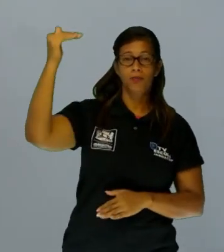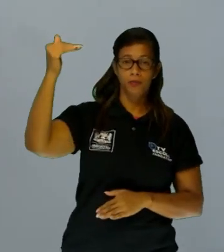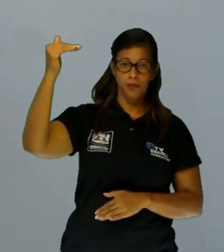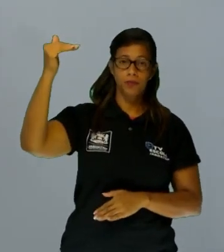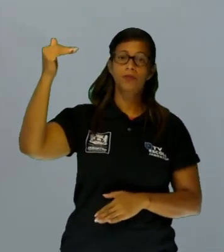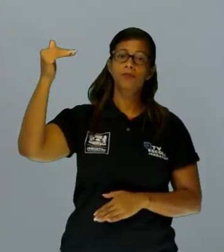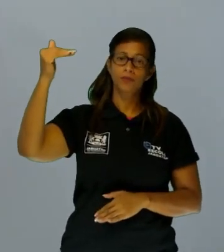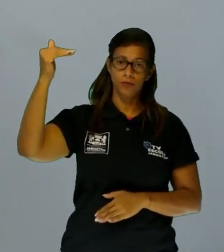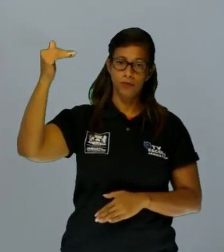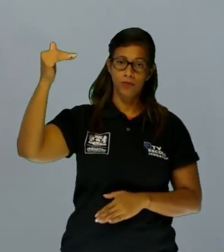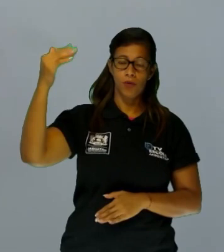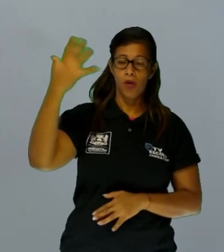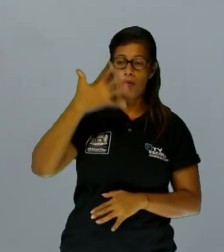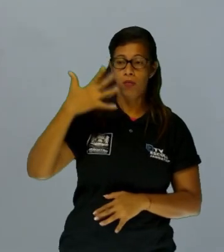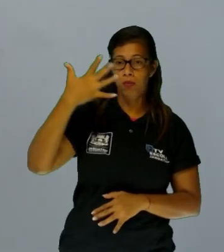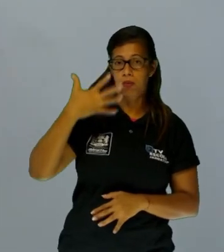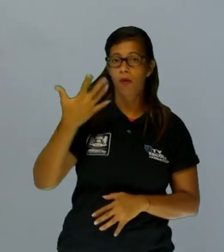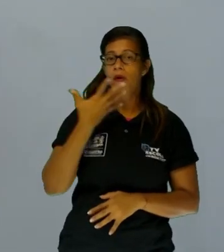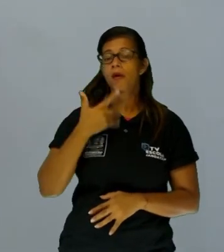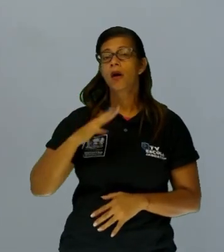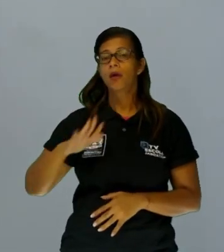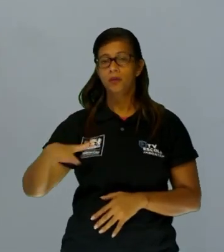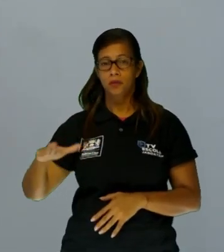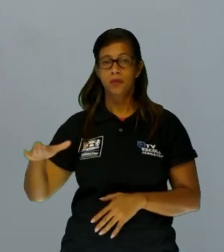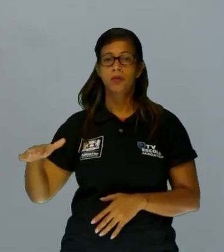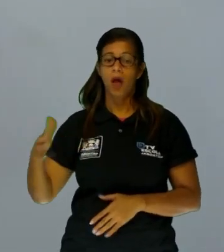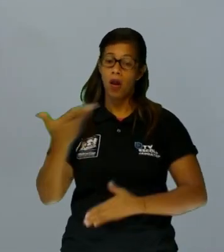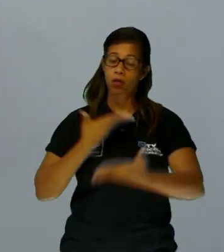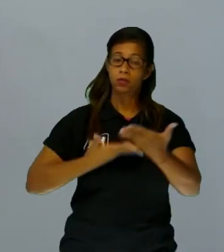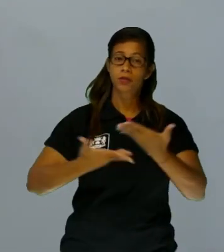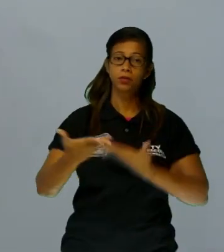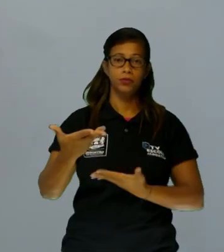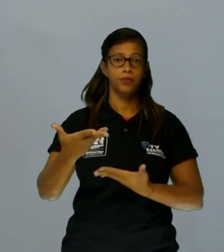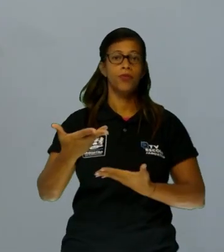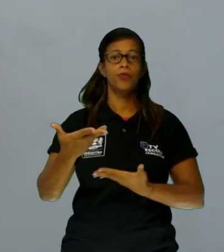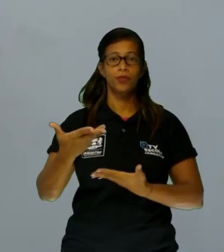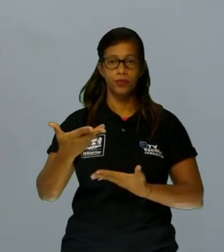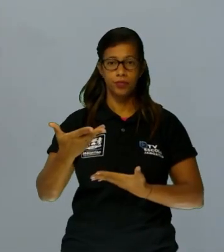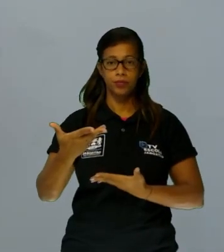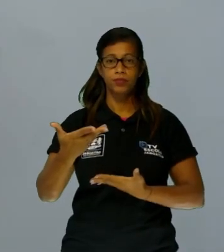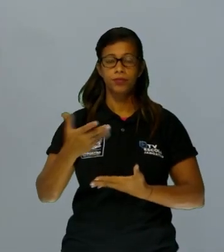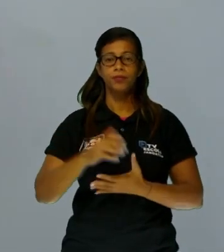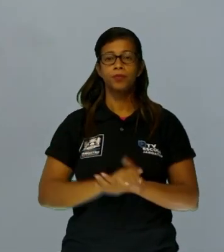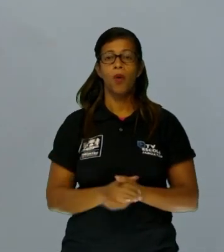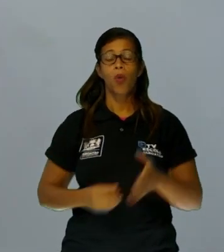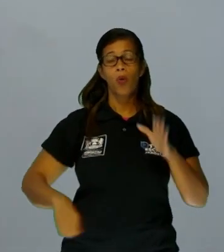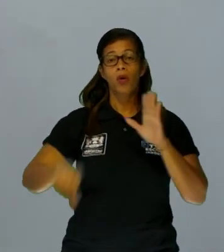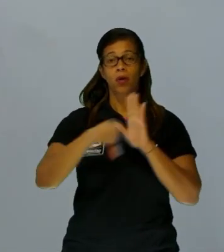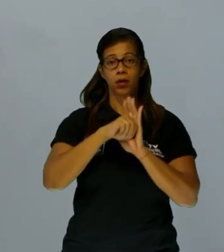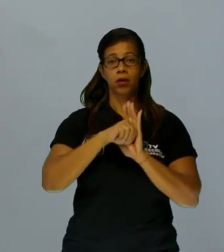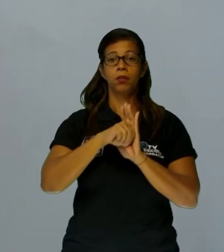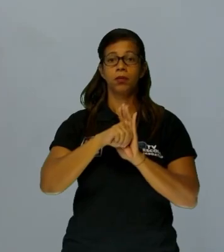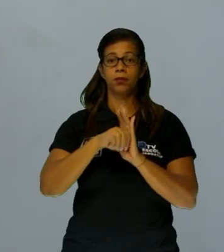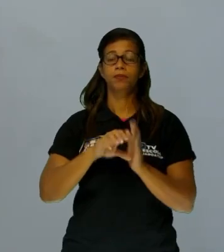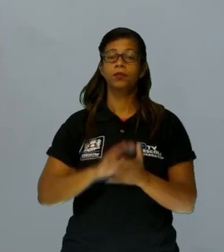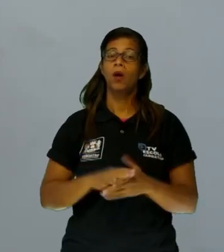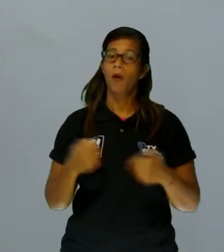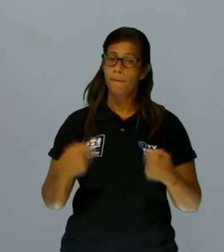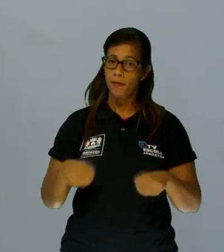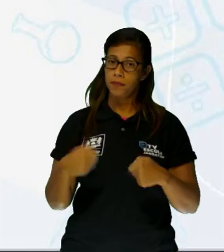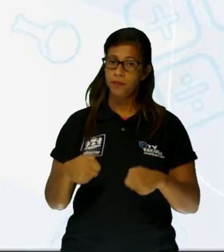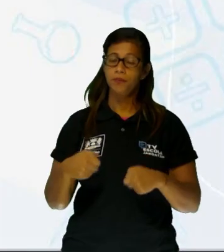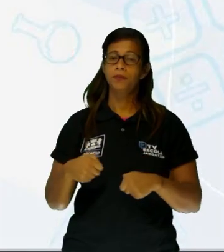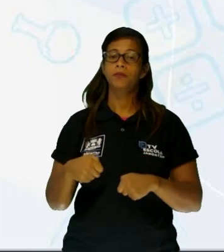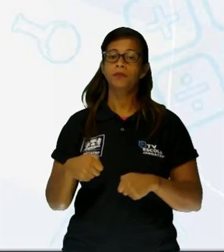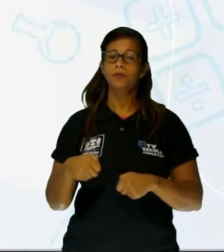criança. Para que as crianças não se envolvam no mundo do crime tão cedo. Então, gente tem que cuidar dos maiores mesmo para poder traçar aí esse contraponto,